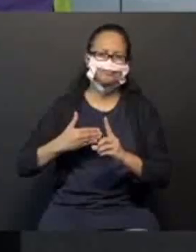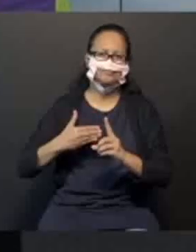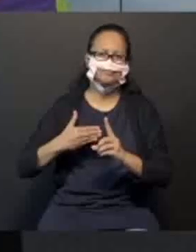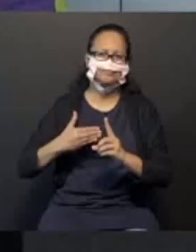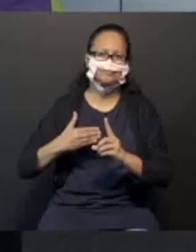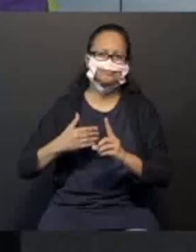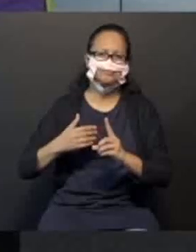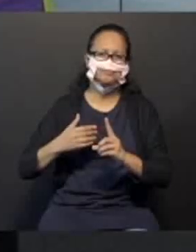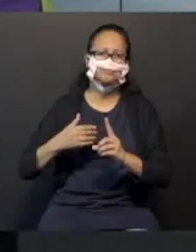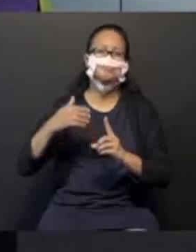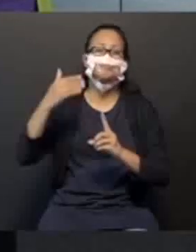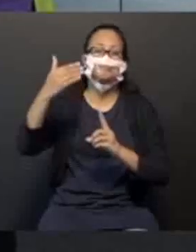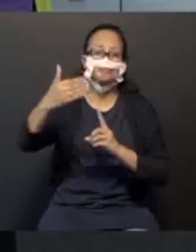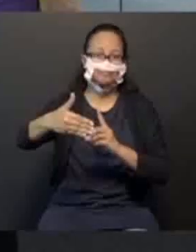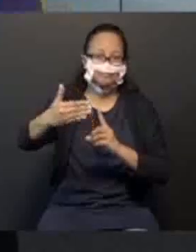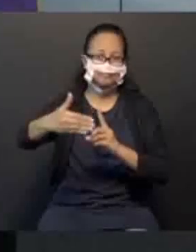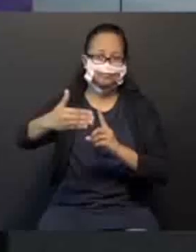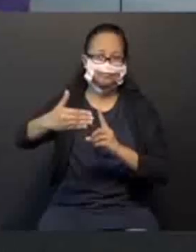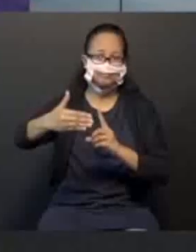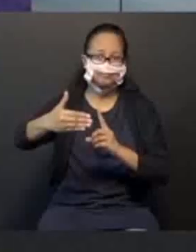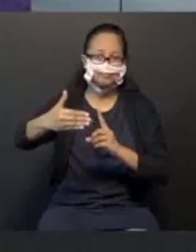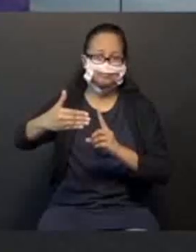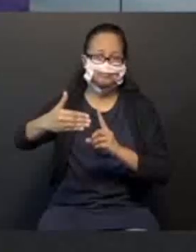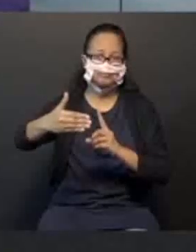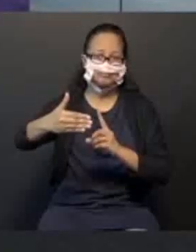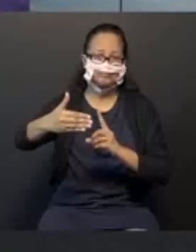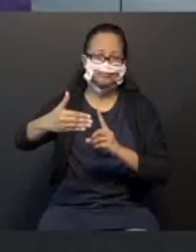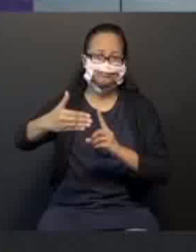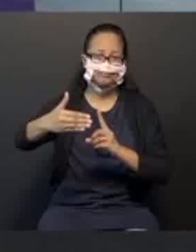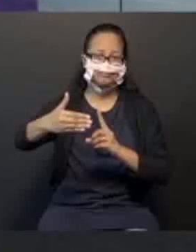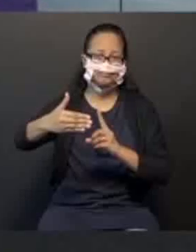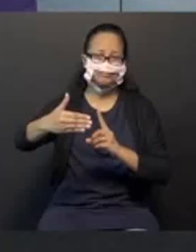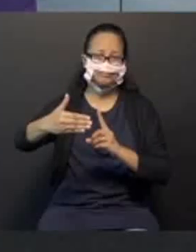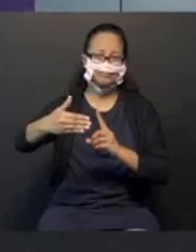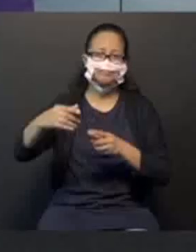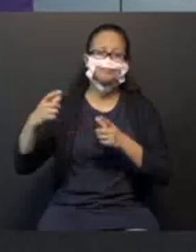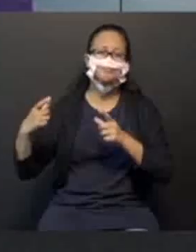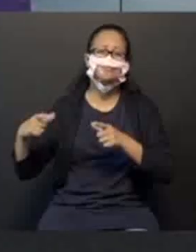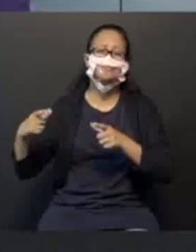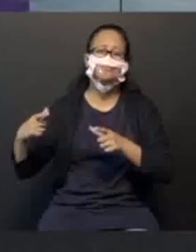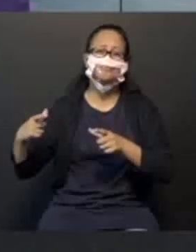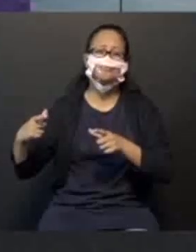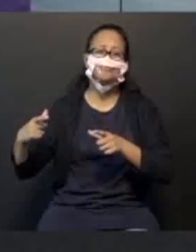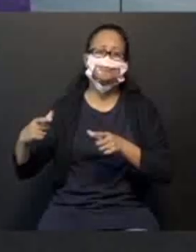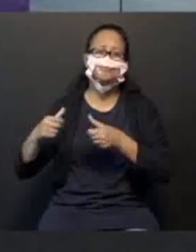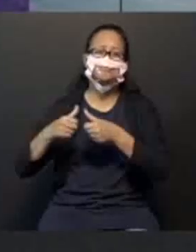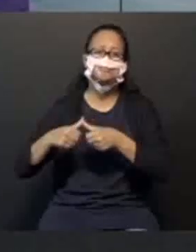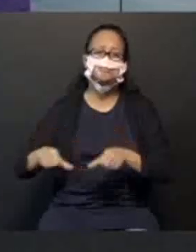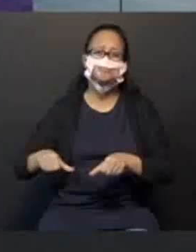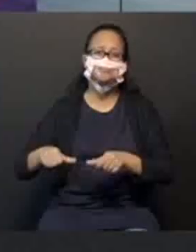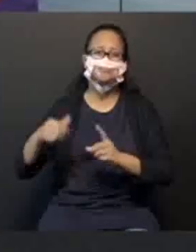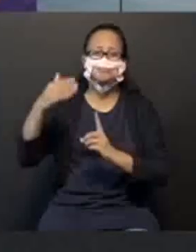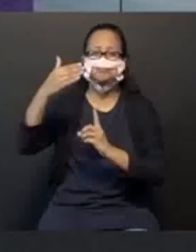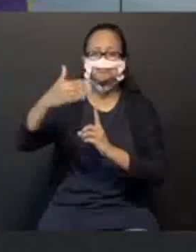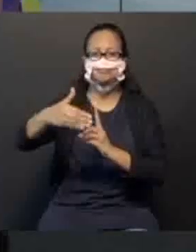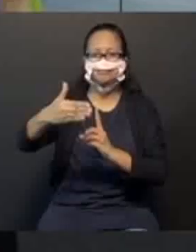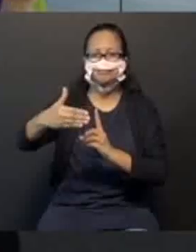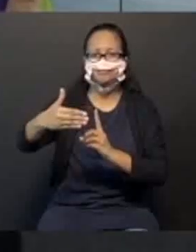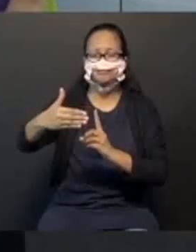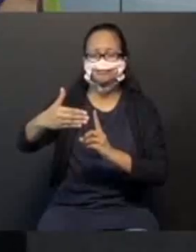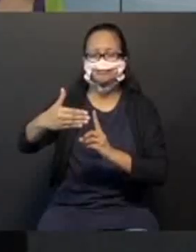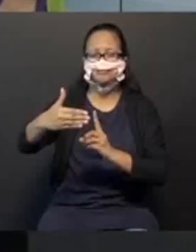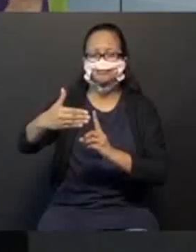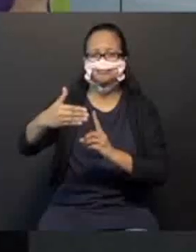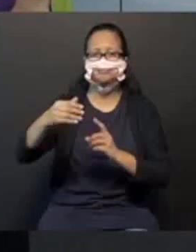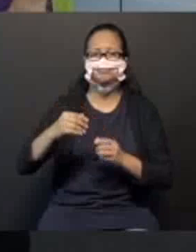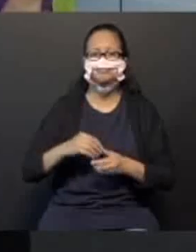Na frente. Antônio está perguntando aonde o Antônio está. Antônio está à frente de Mário.